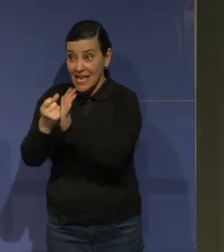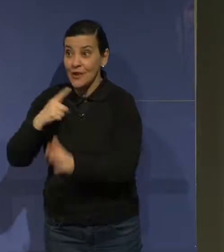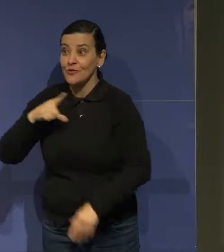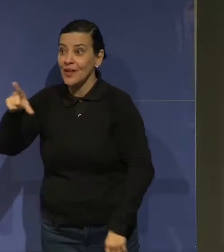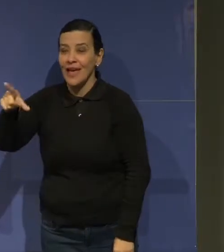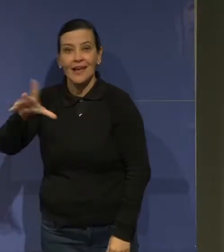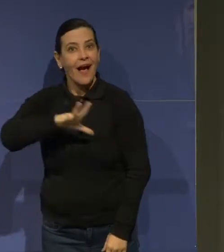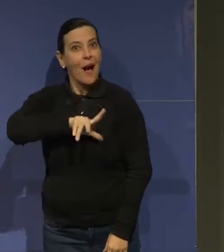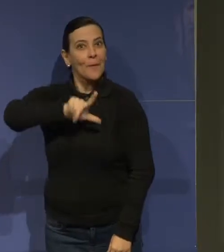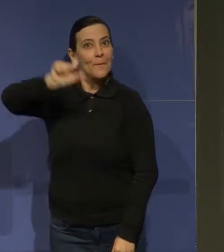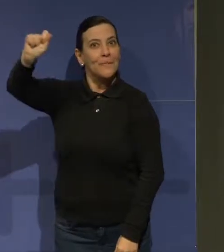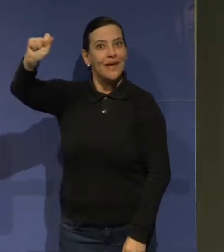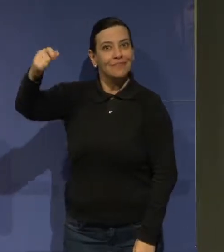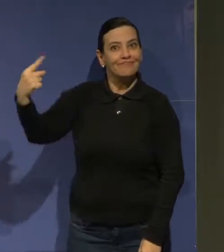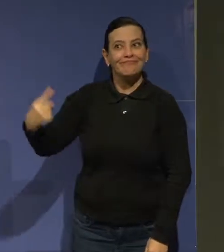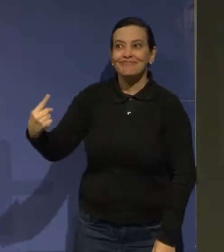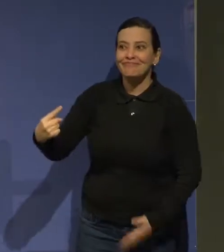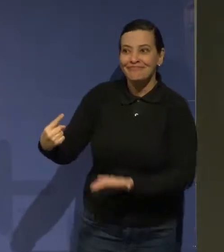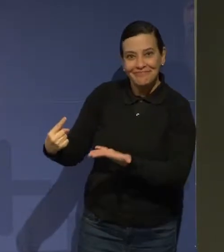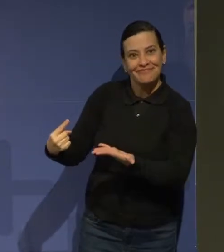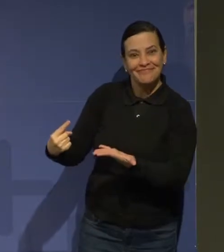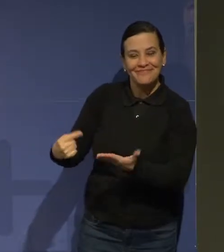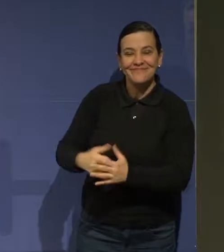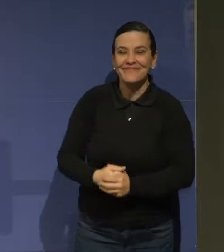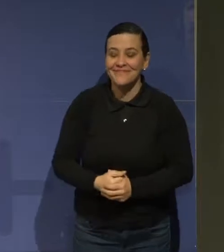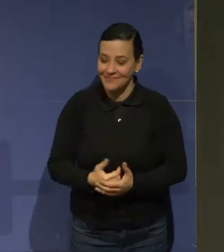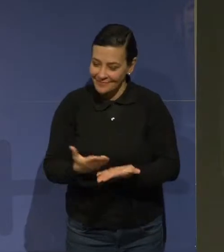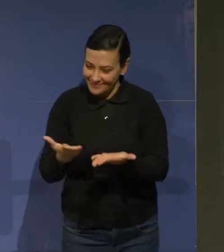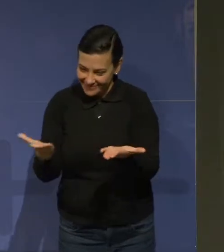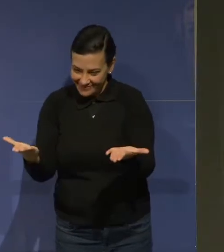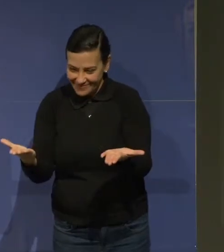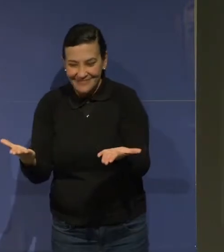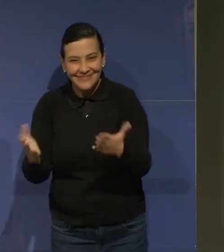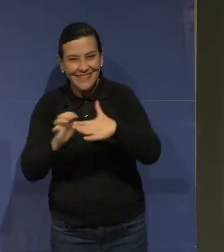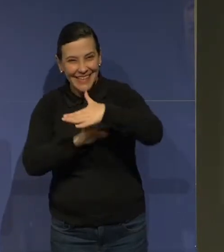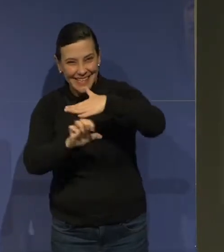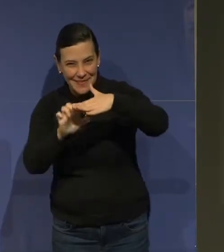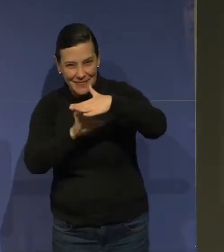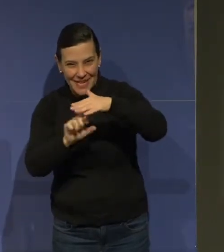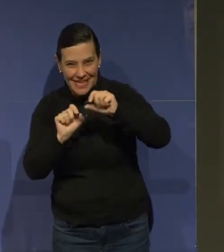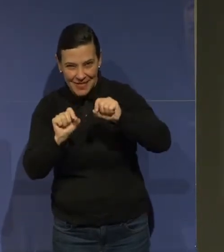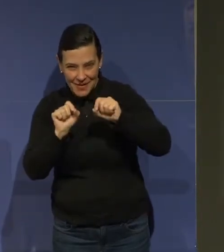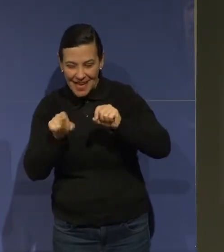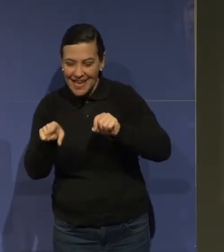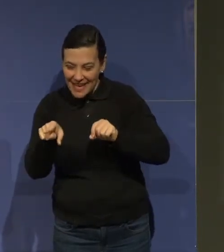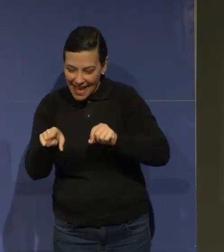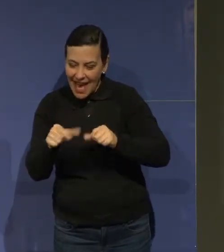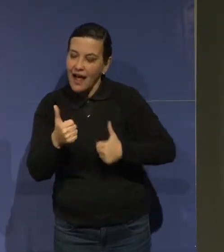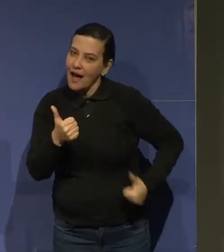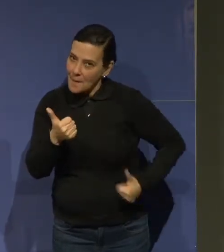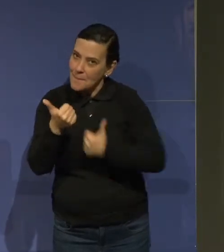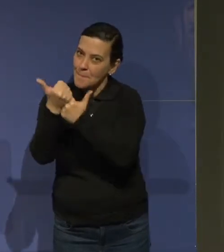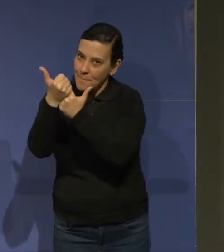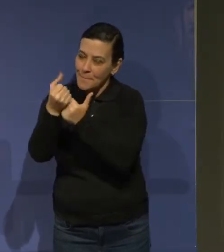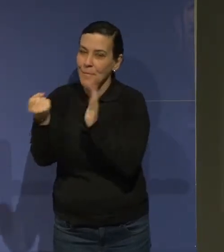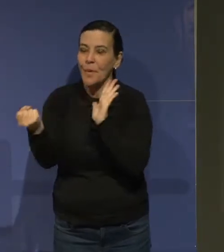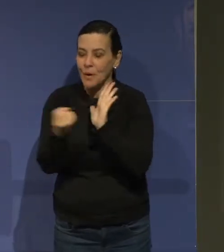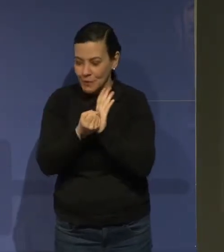Câmara Municipal de São Paulo, cidade de São Paulo, a Web para Todos, a Aba, a Bracom, a PP, IAB,